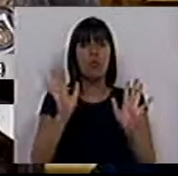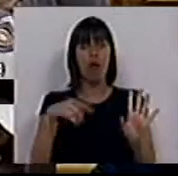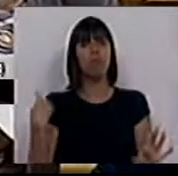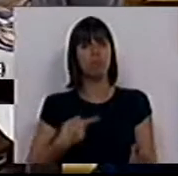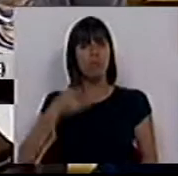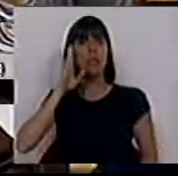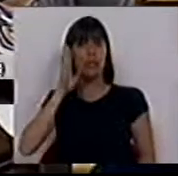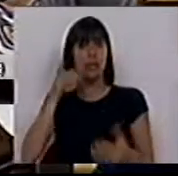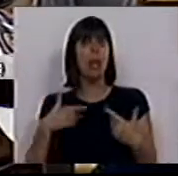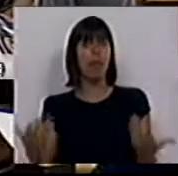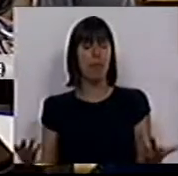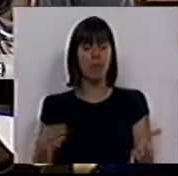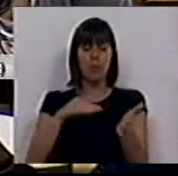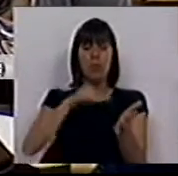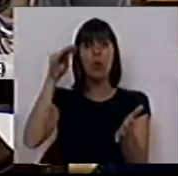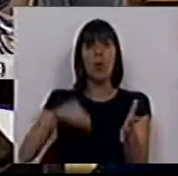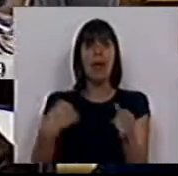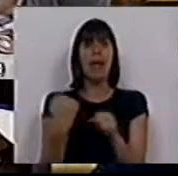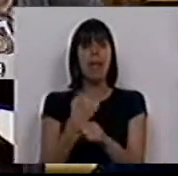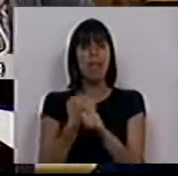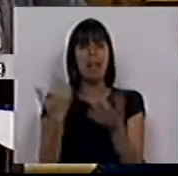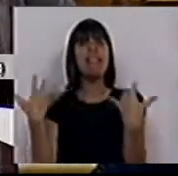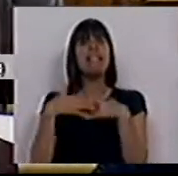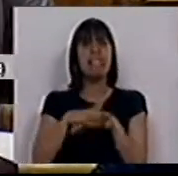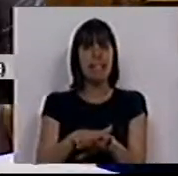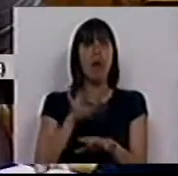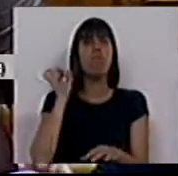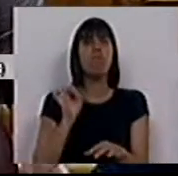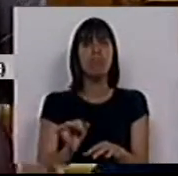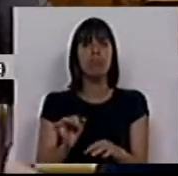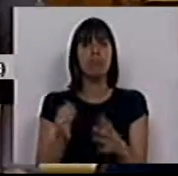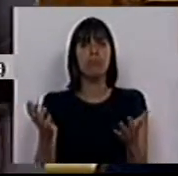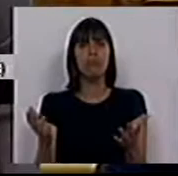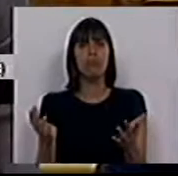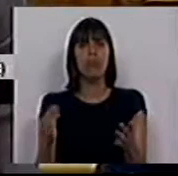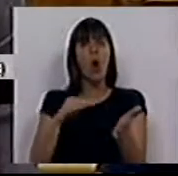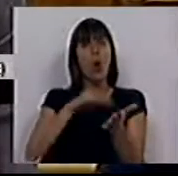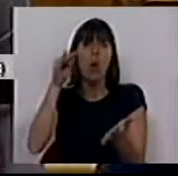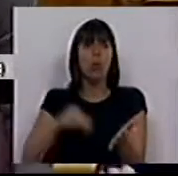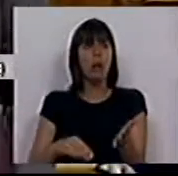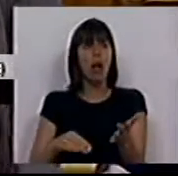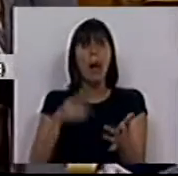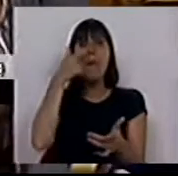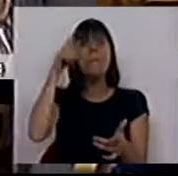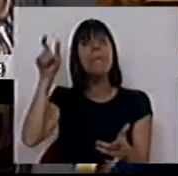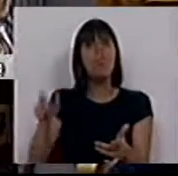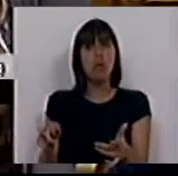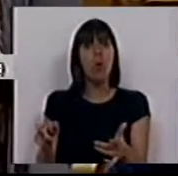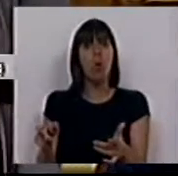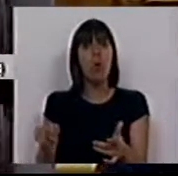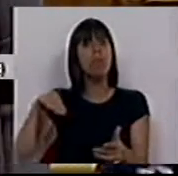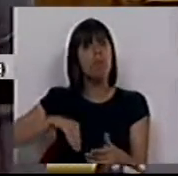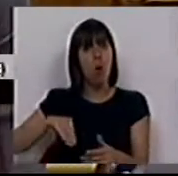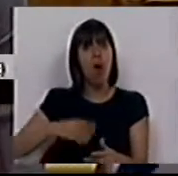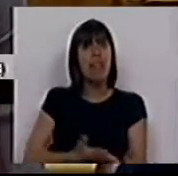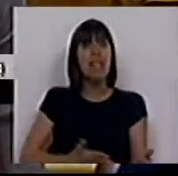nós sabemos que os contratos de emprego e inserção são, portanto, são contratos de pessoas que